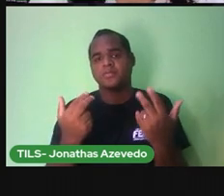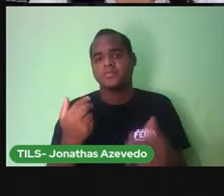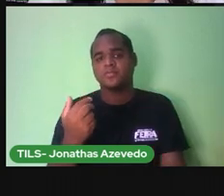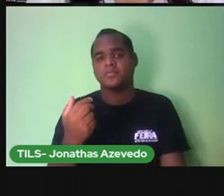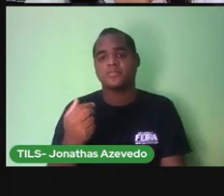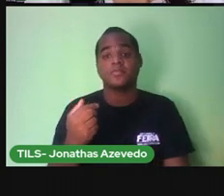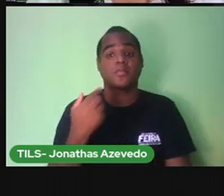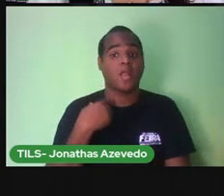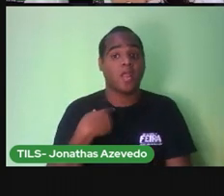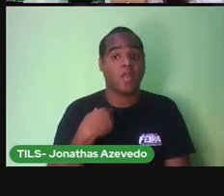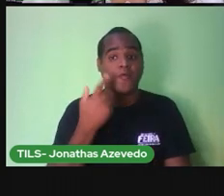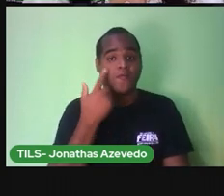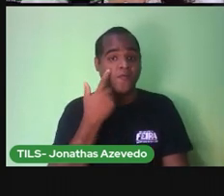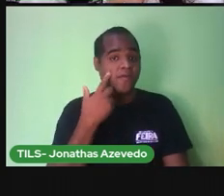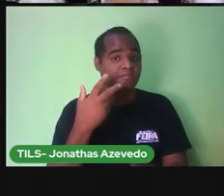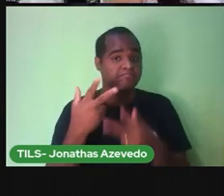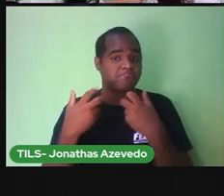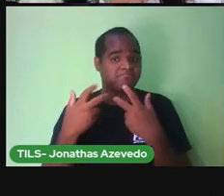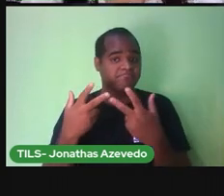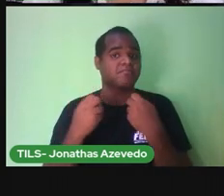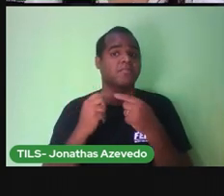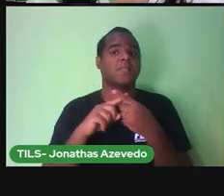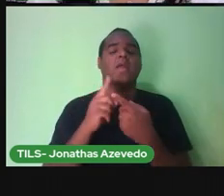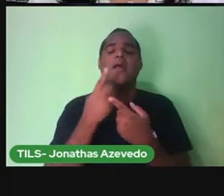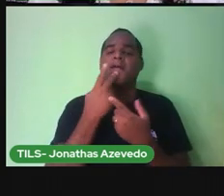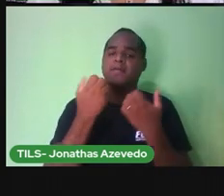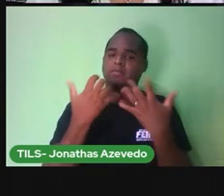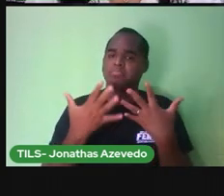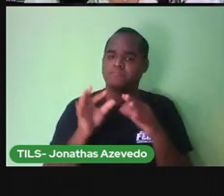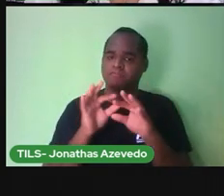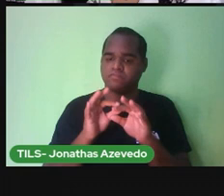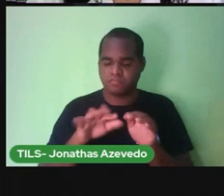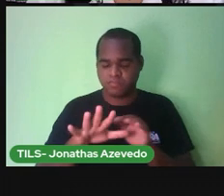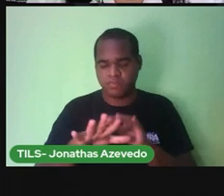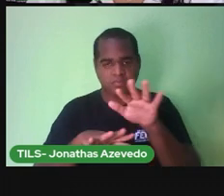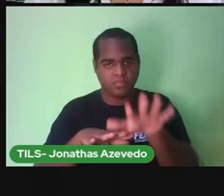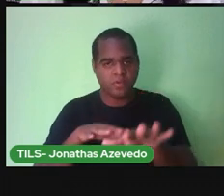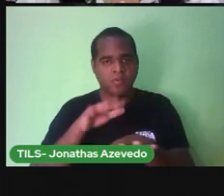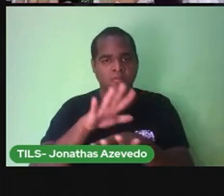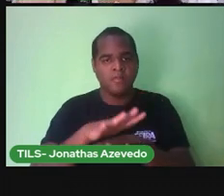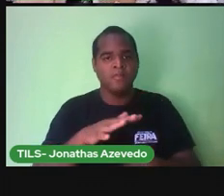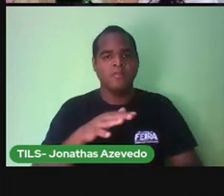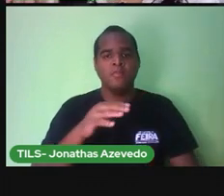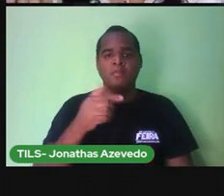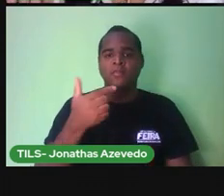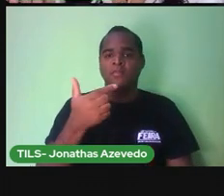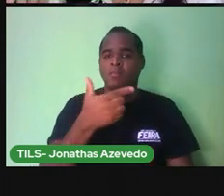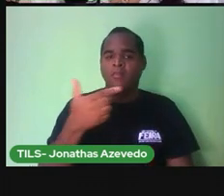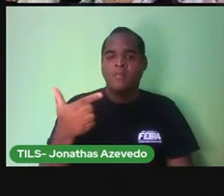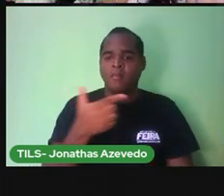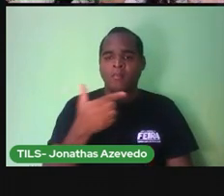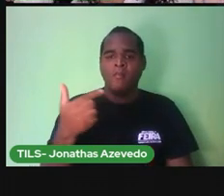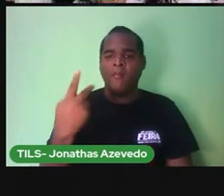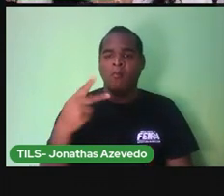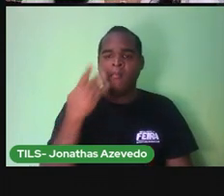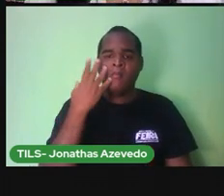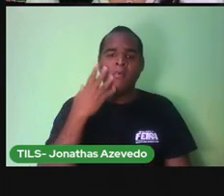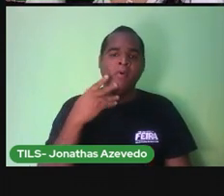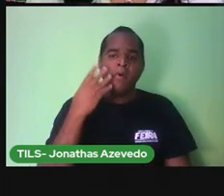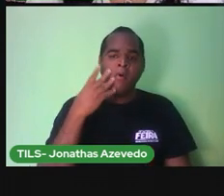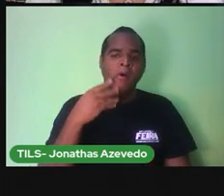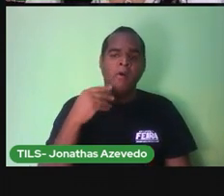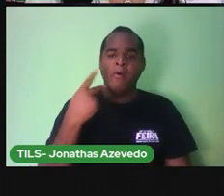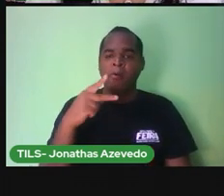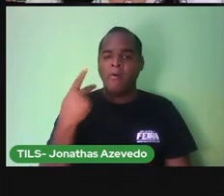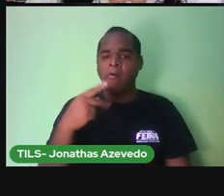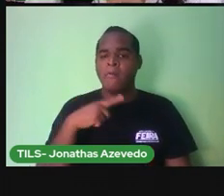o meu palmo E a mesa Tem 22 palmos De criança A mão da criança É menor Do